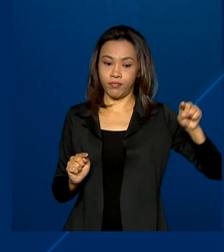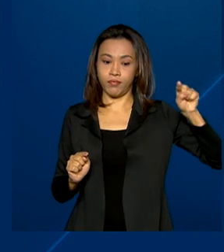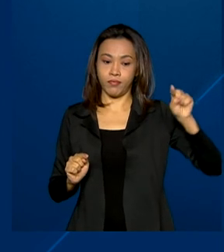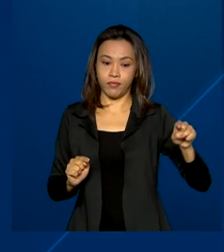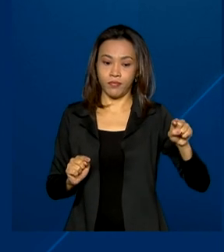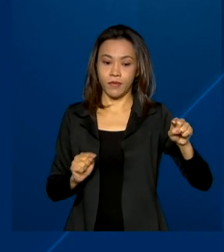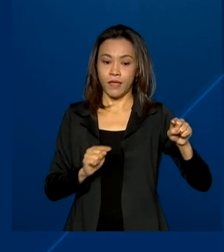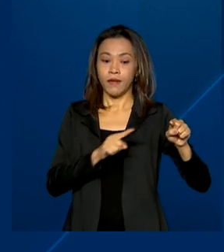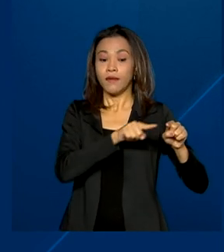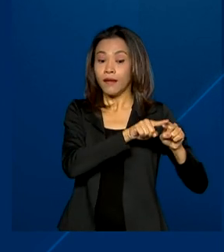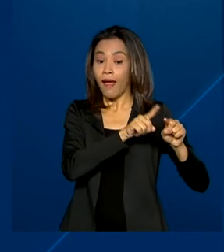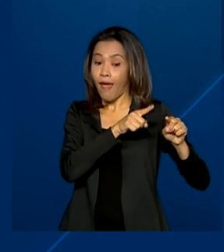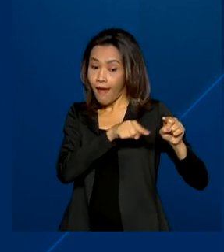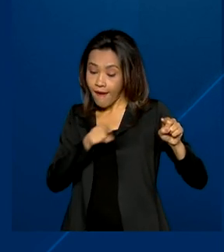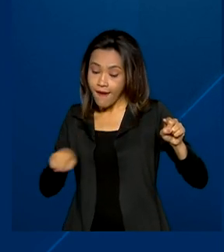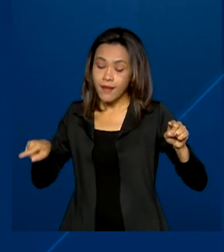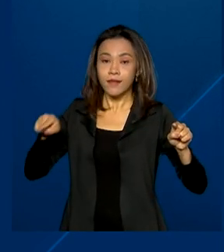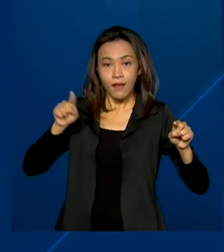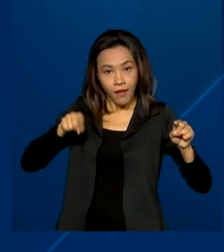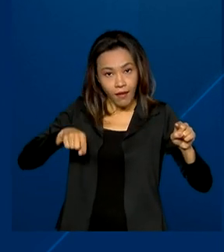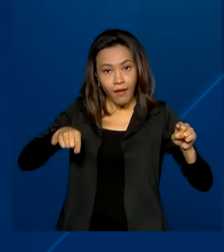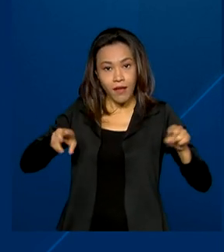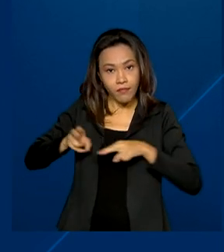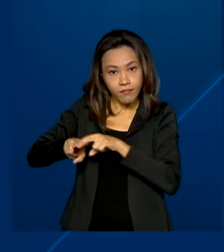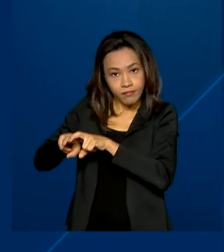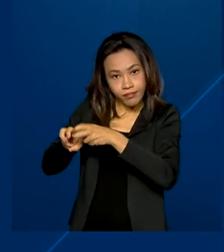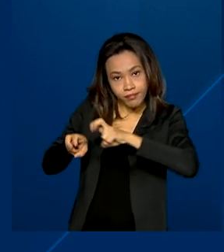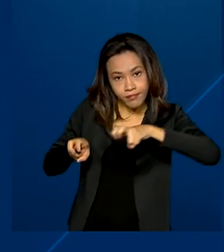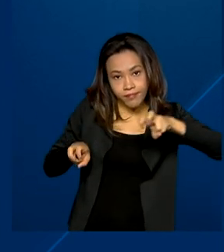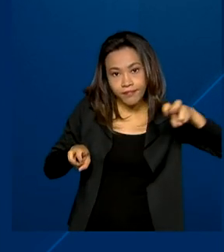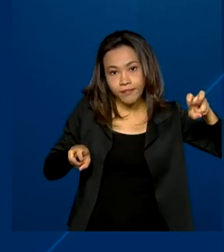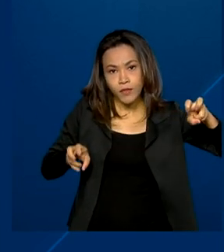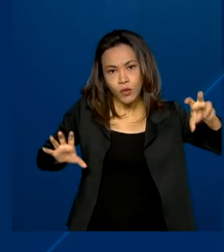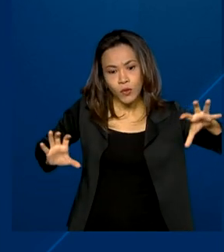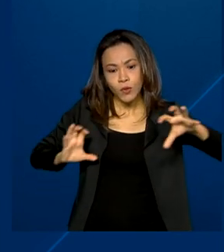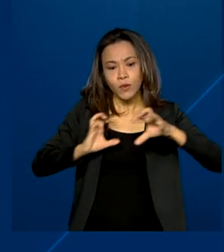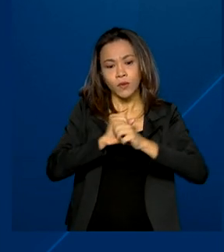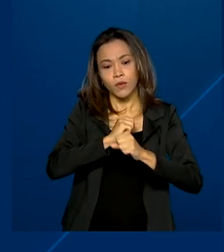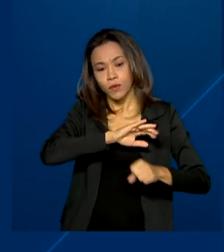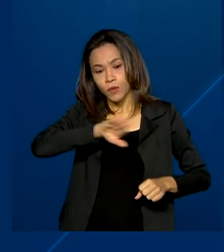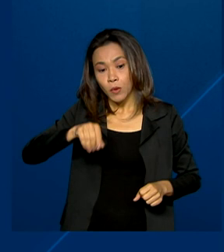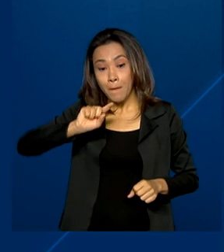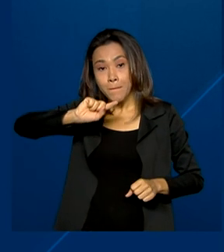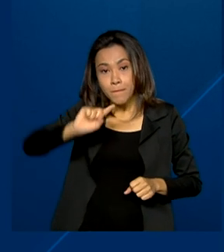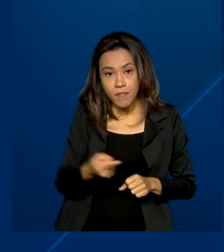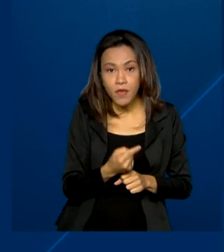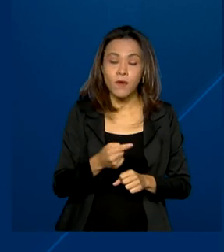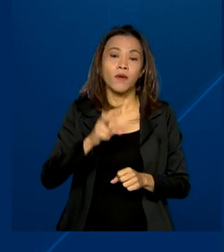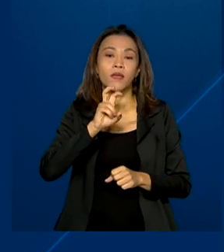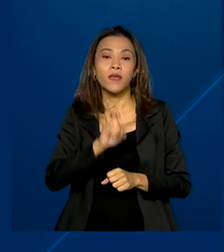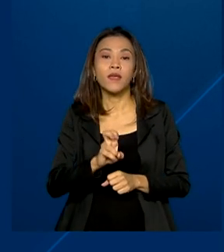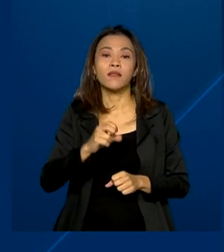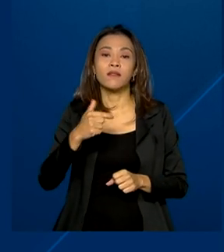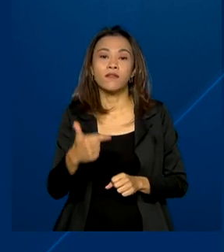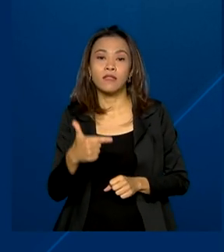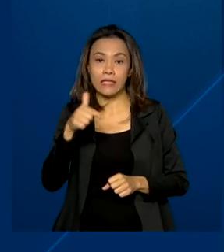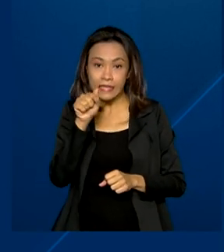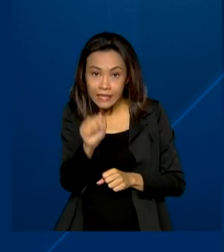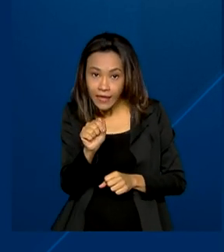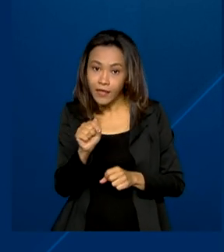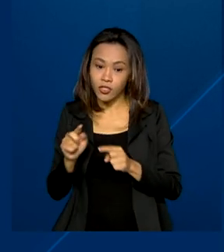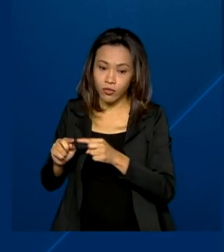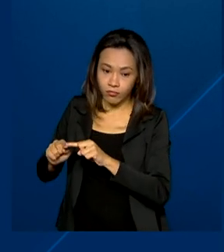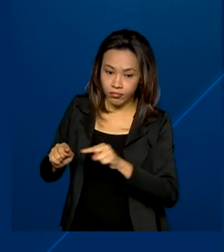três trechos previstos da Ferrovia de Integração Oeste-Leste. Ao todo, serão 1.527 quilômetros de trilhos,